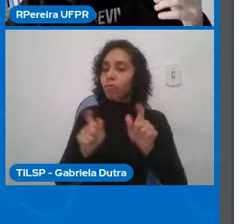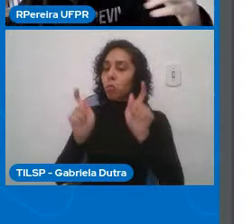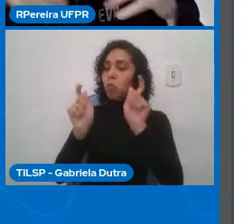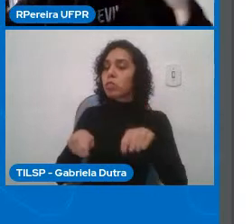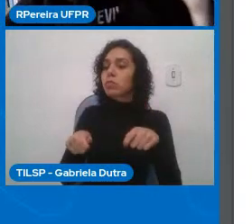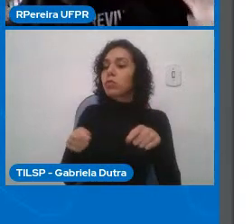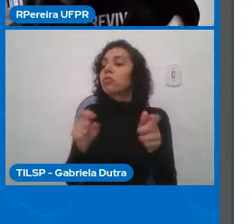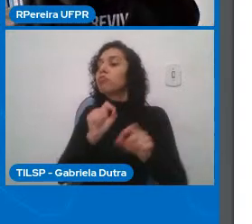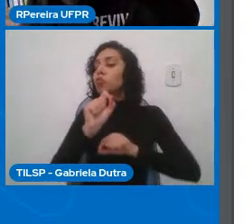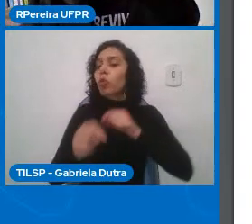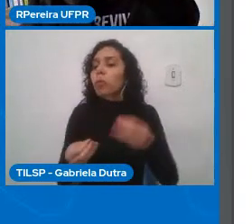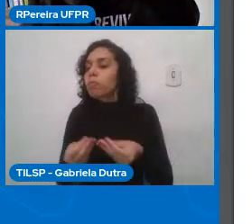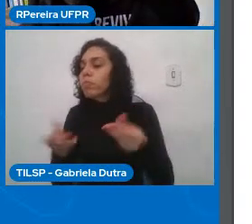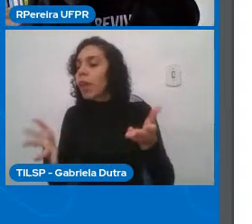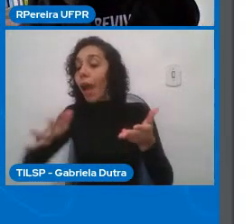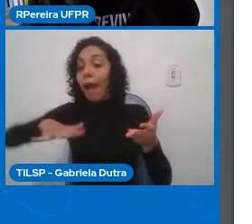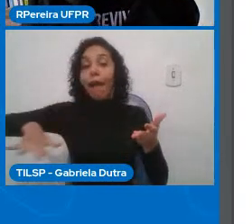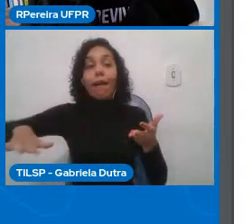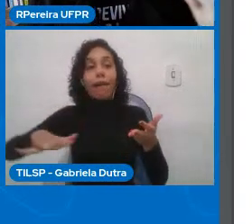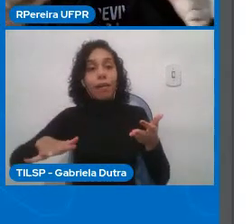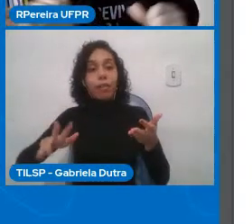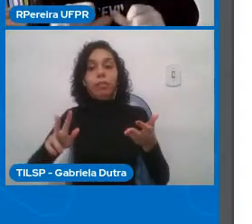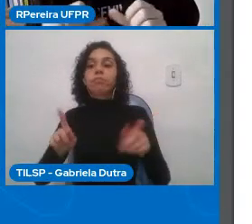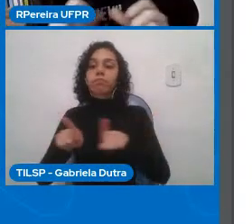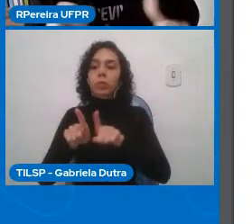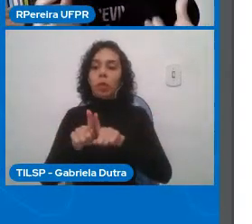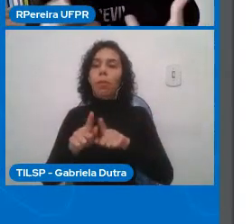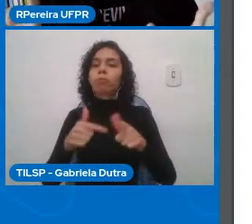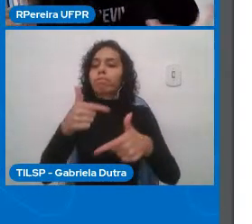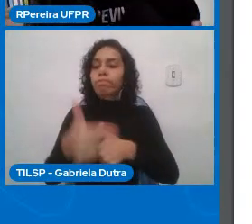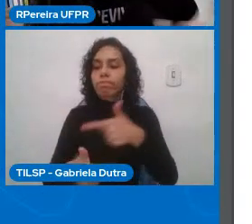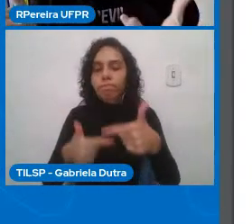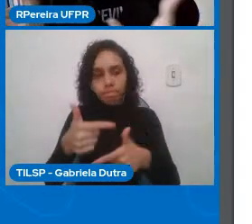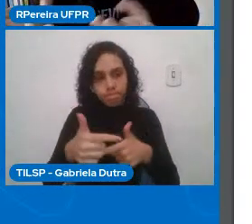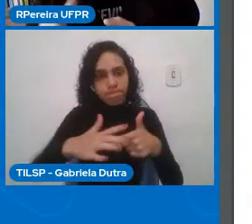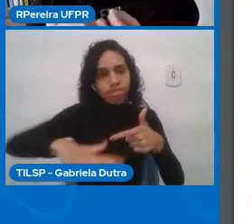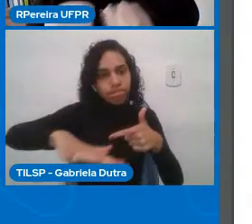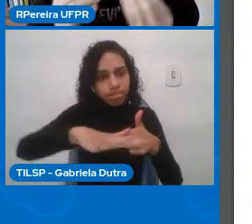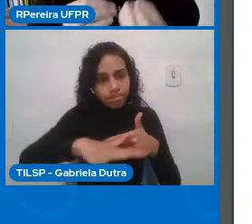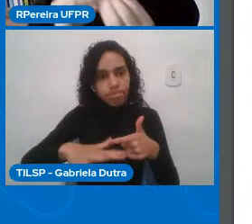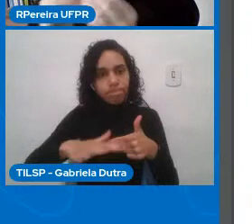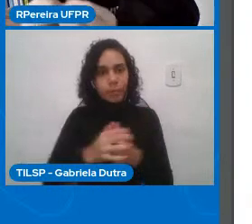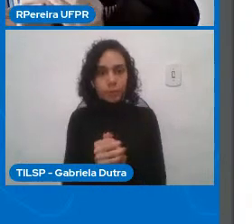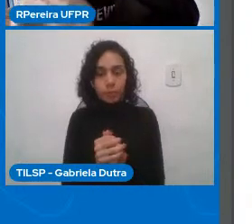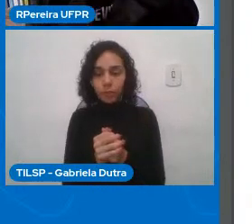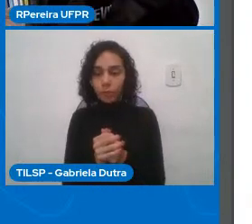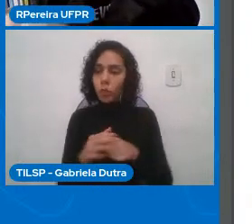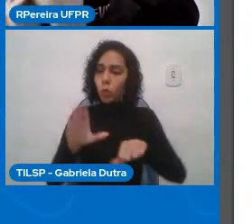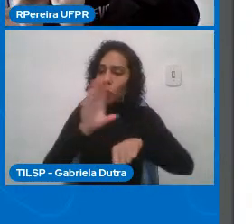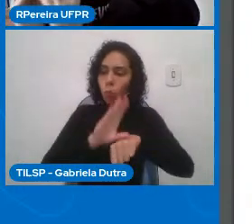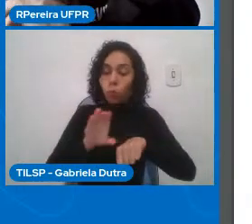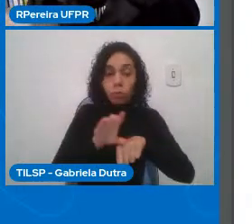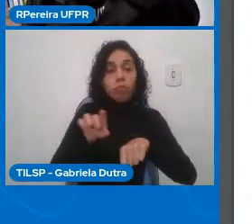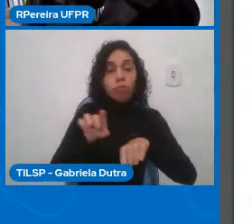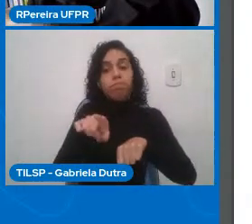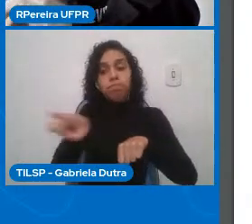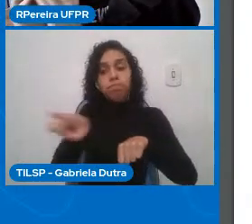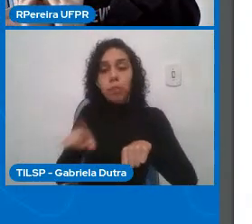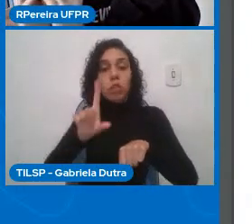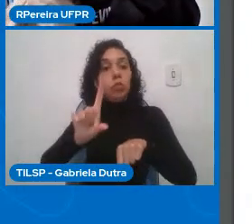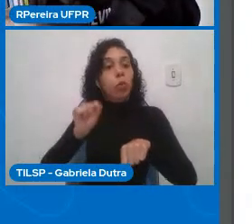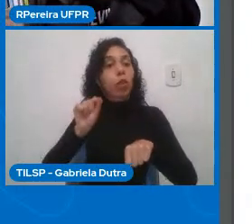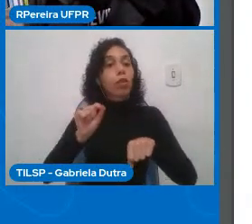de área de atuação no mercado de trabalho e qual é o curso que você escolheu o curso aqui de ciência da